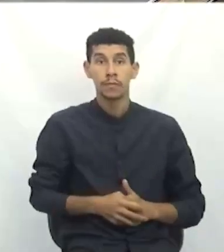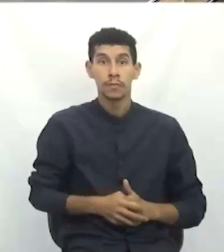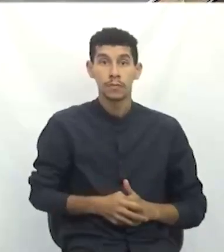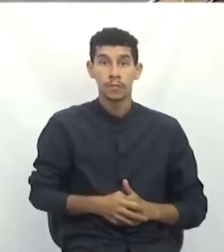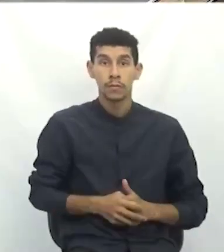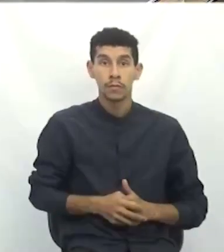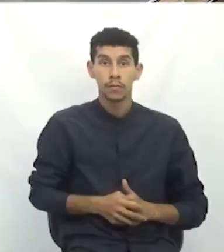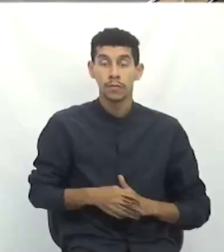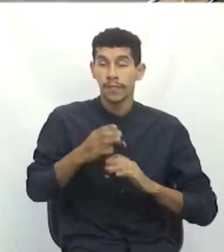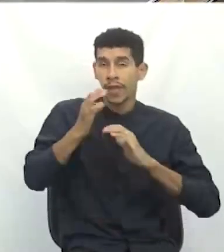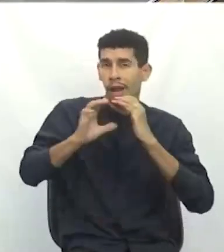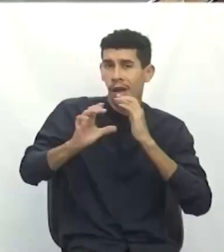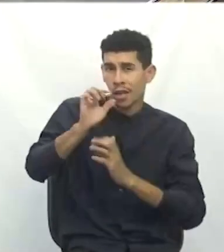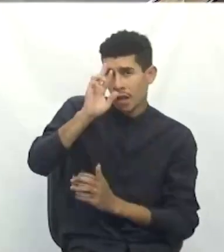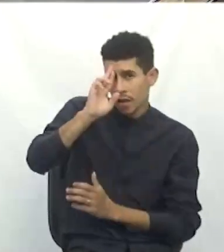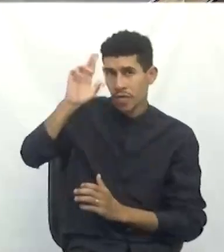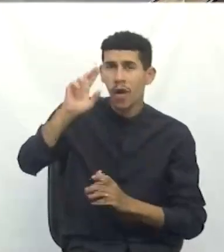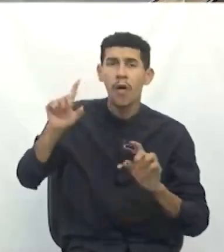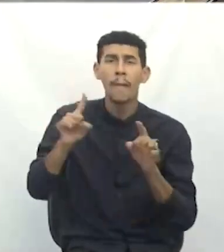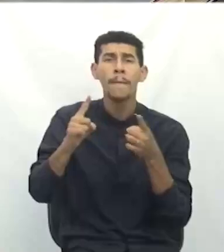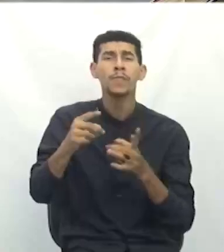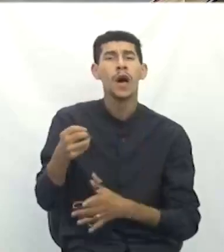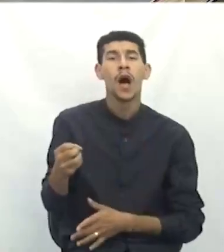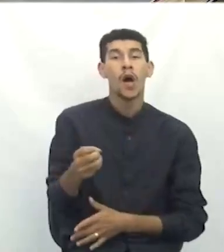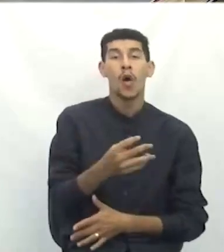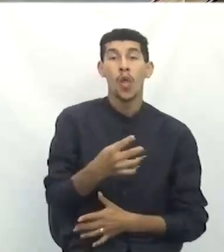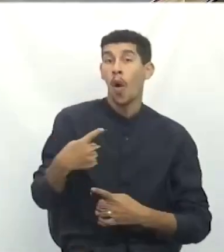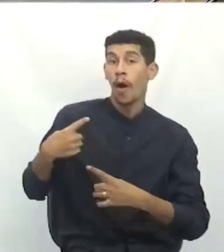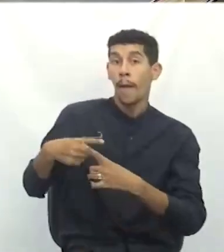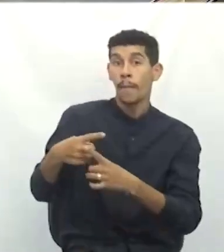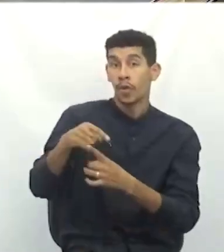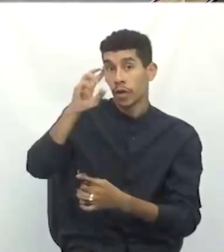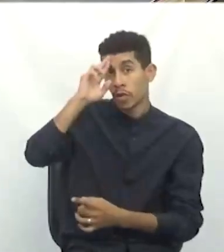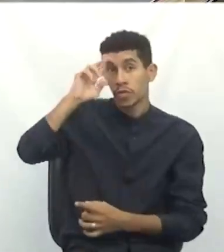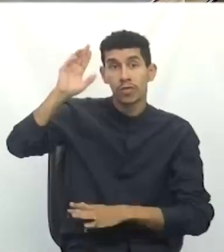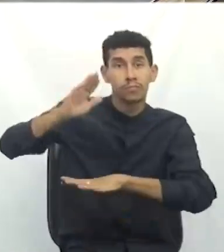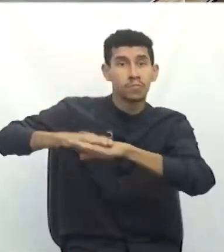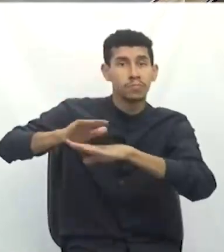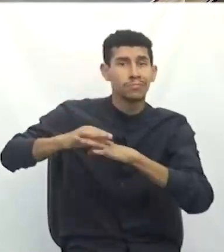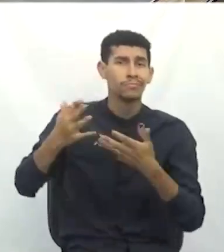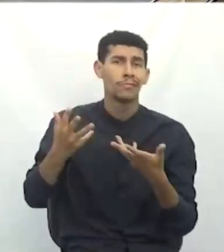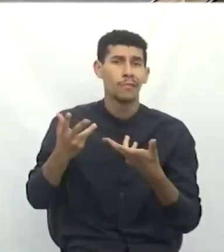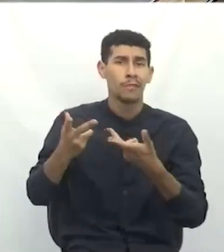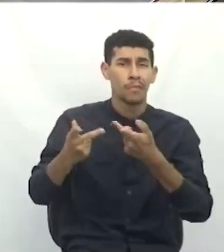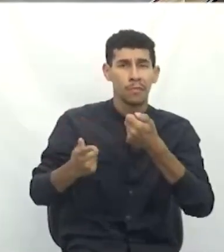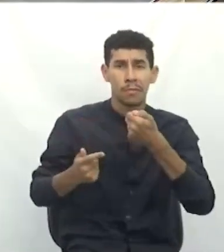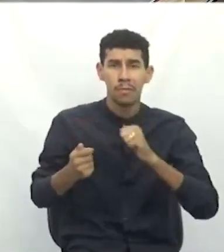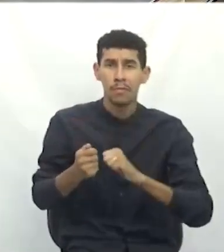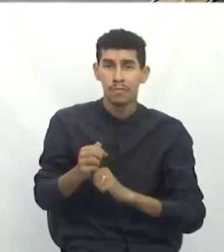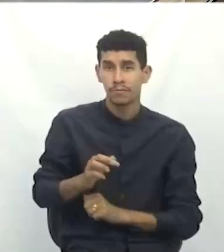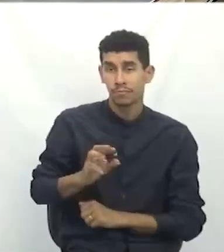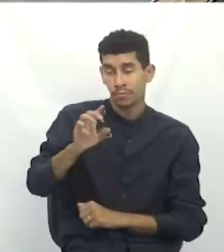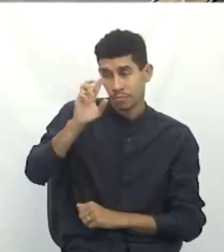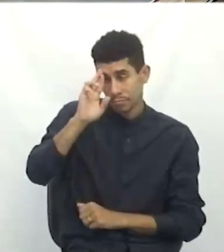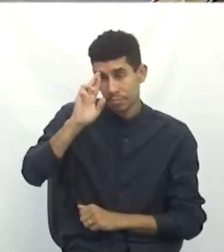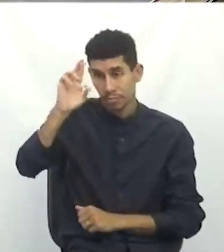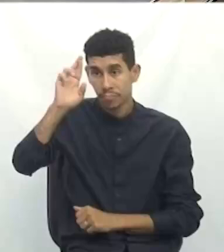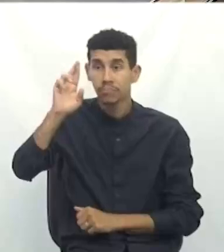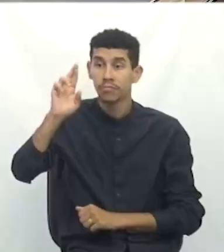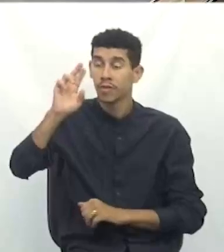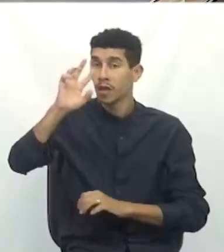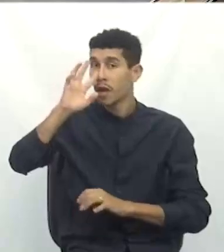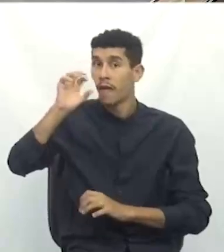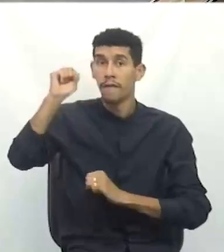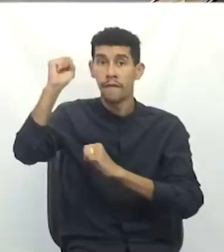Cantai ao senhor um cântico novo, porque ele tem feito maravilhas, a sua destra e o seu braço